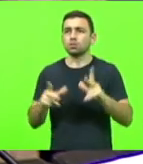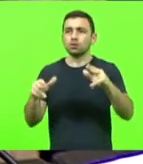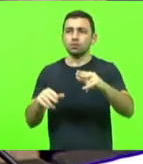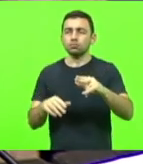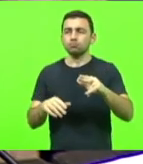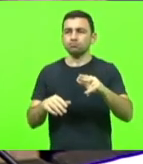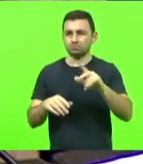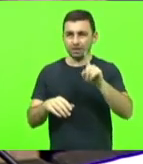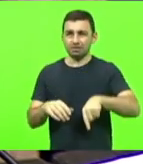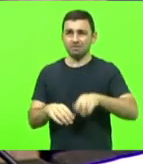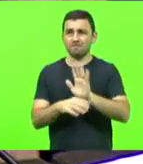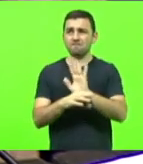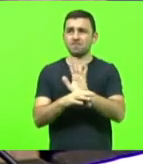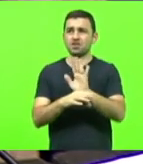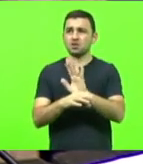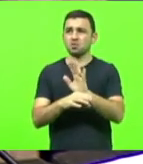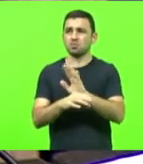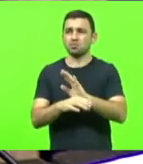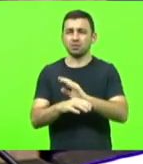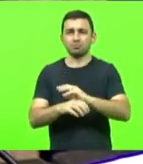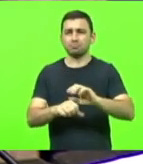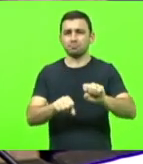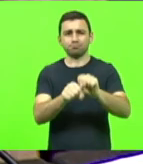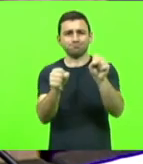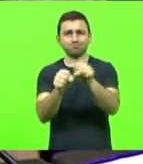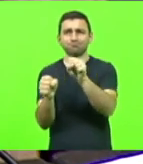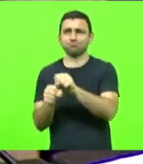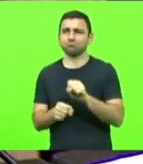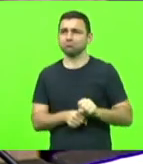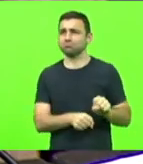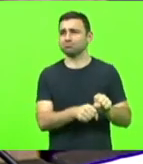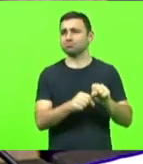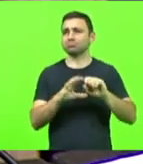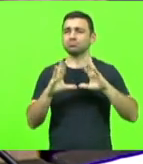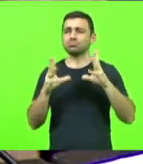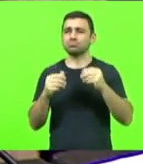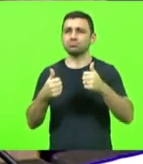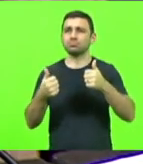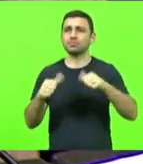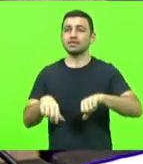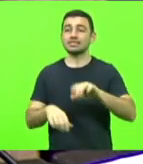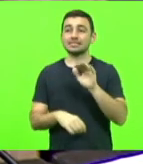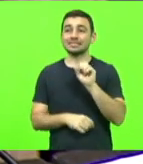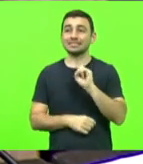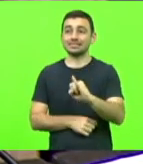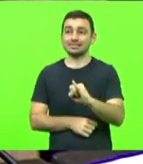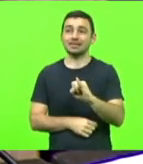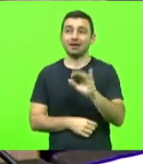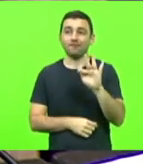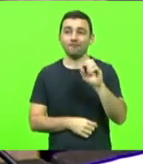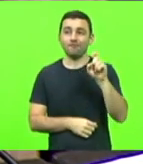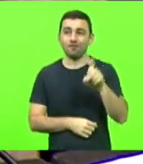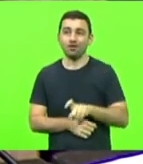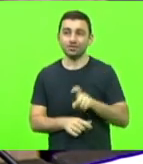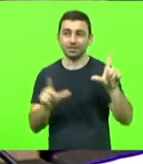apocalíptico, de um filme pós-apocalíptico. Se a Fox descobrir isso, vai vir filmar Walking Dead